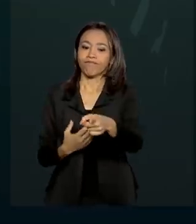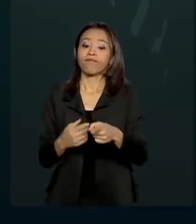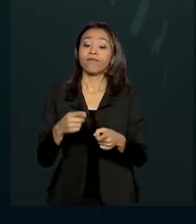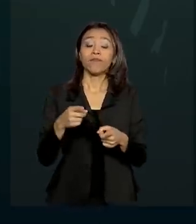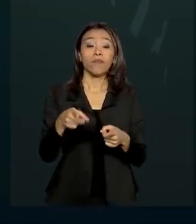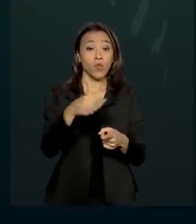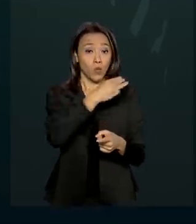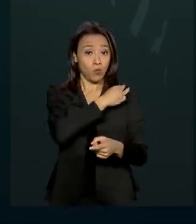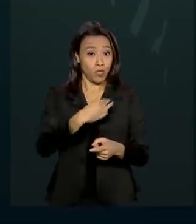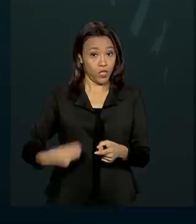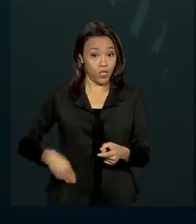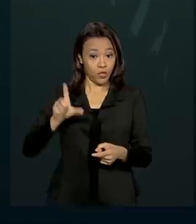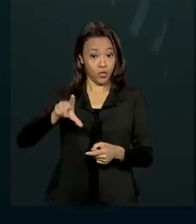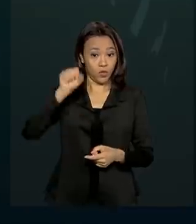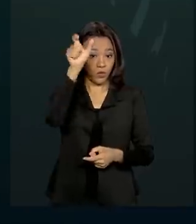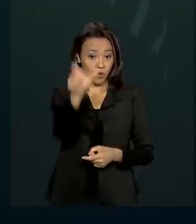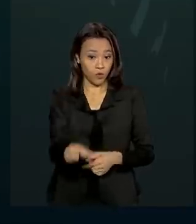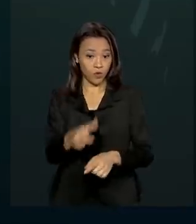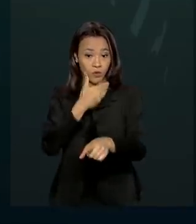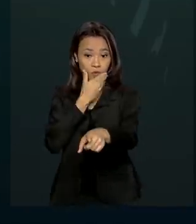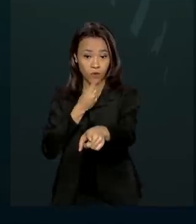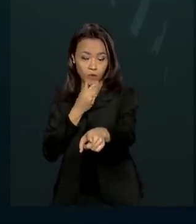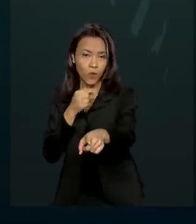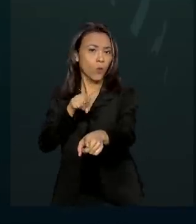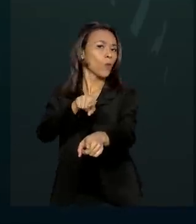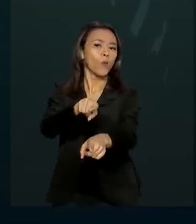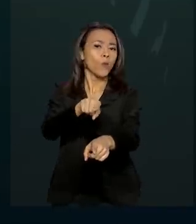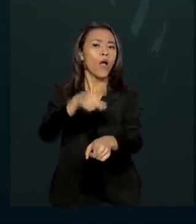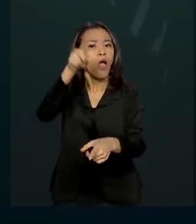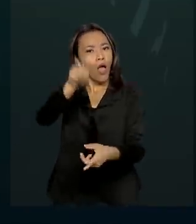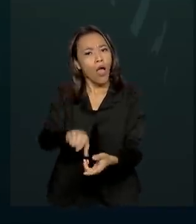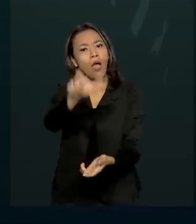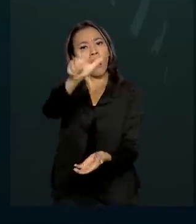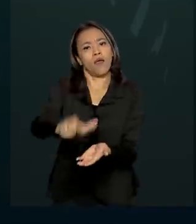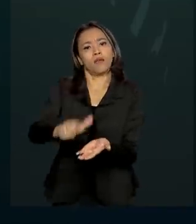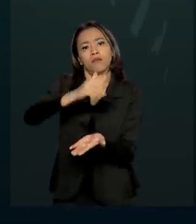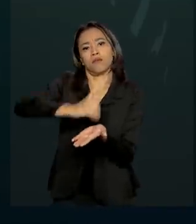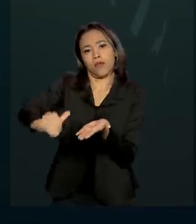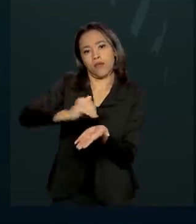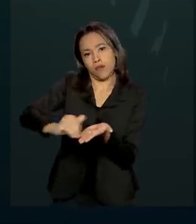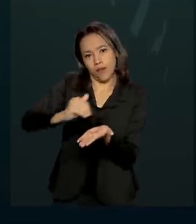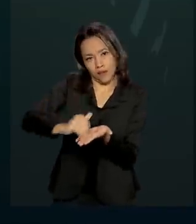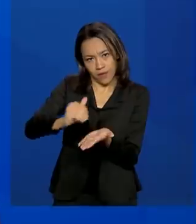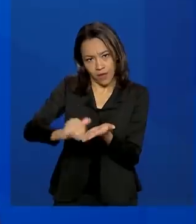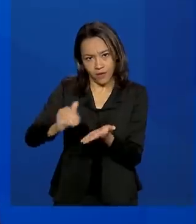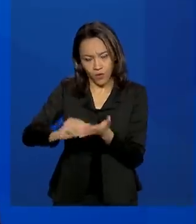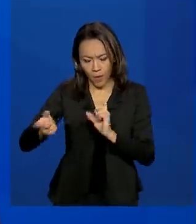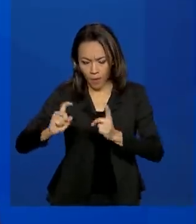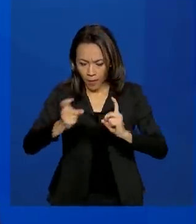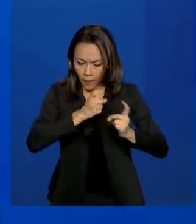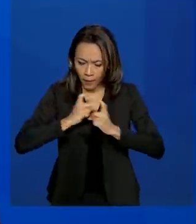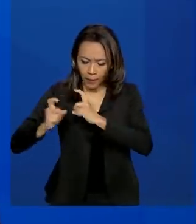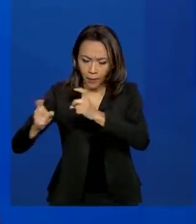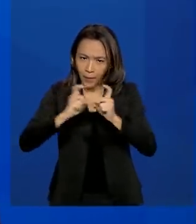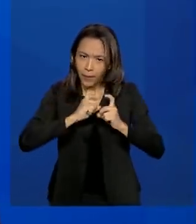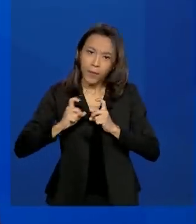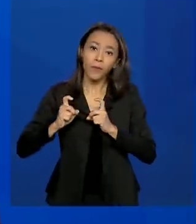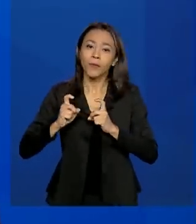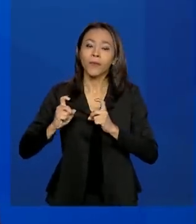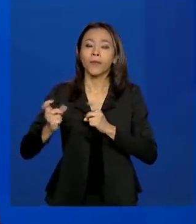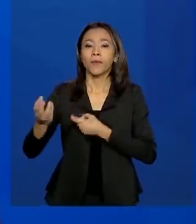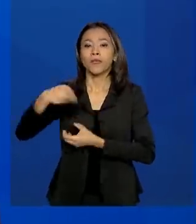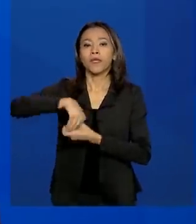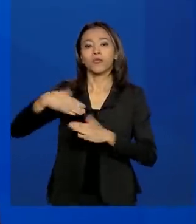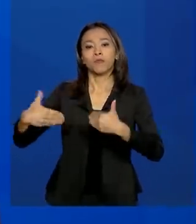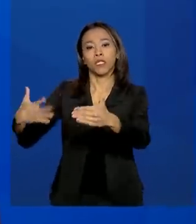anunciou o nome do general Eduardo Pazuello para o cargo de secretário-executivo do Ministério da Saúde e disse que, neste momento de